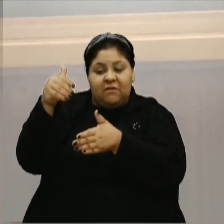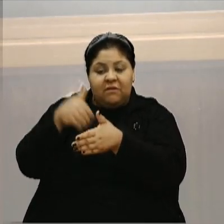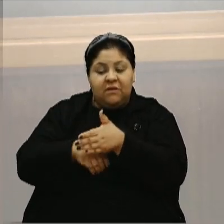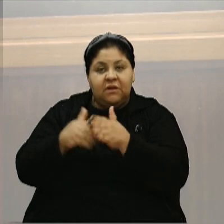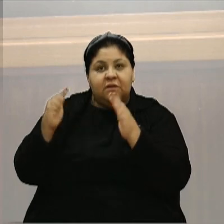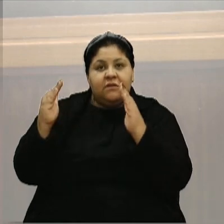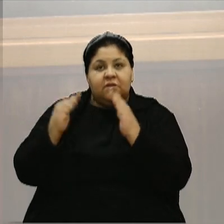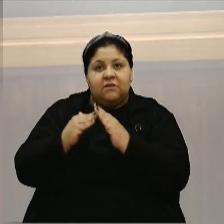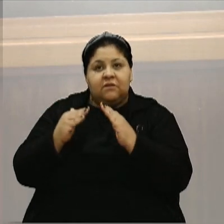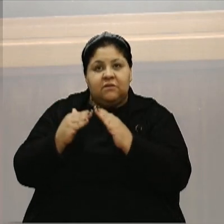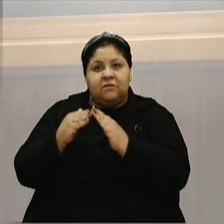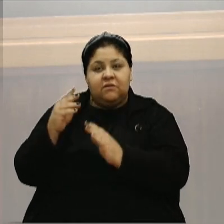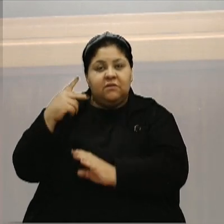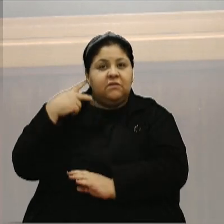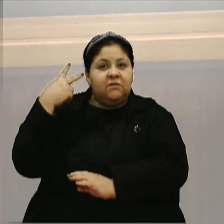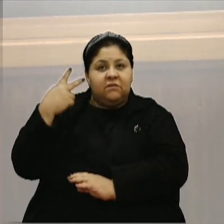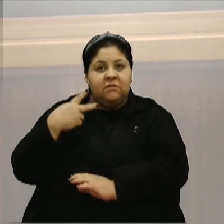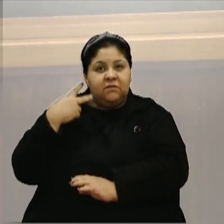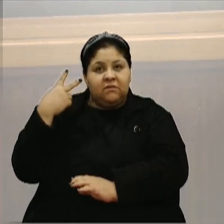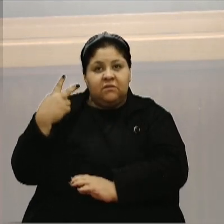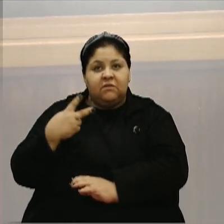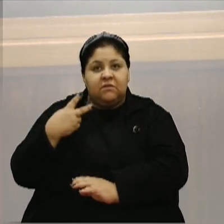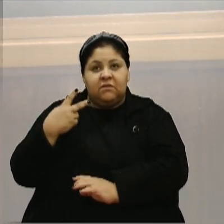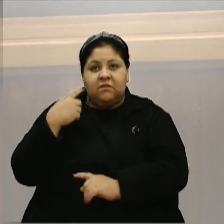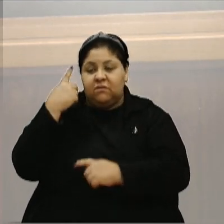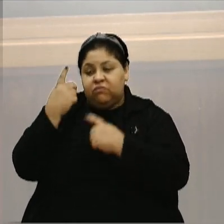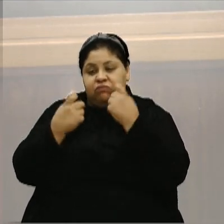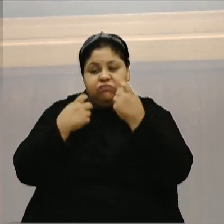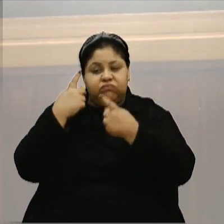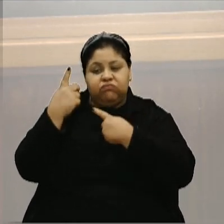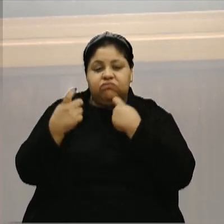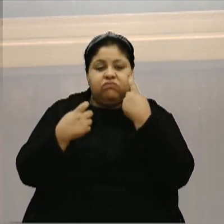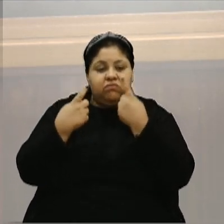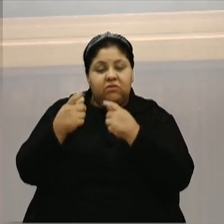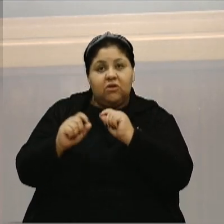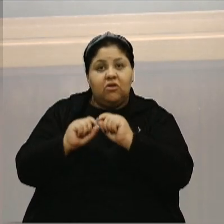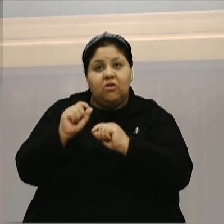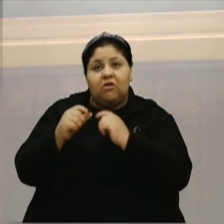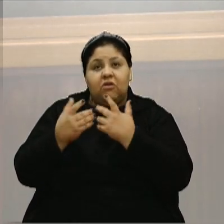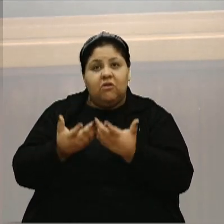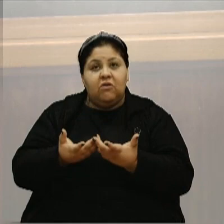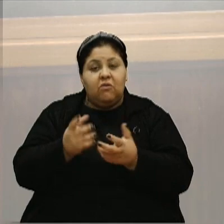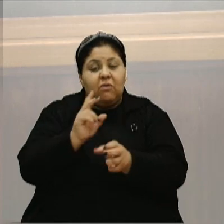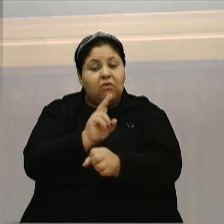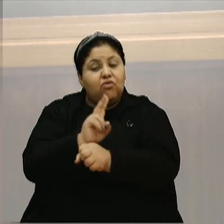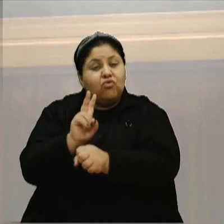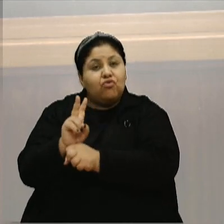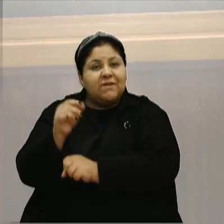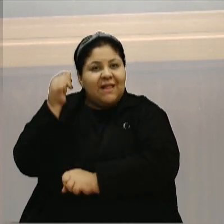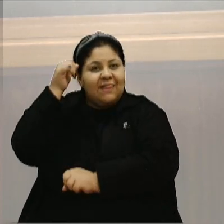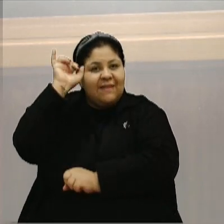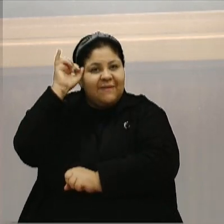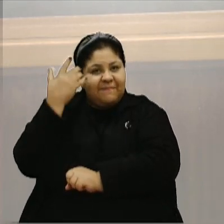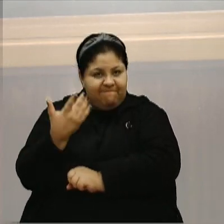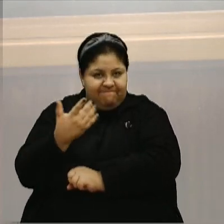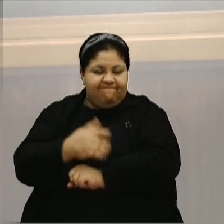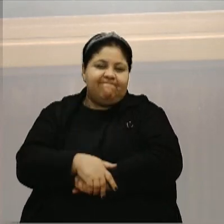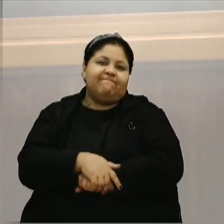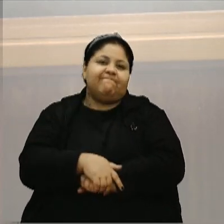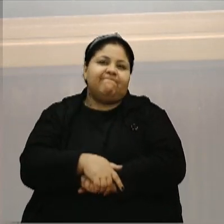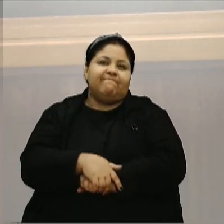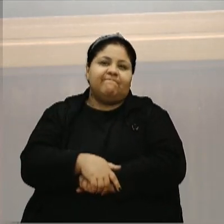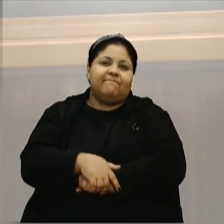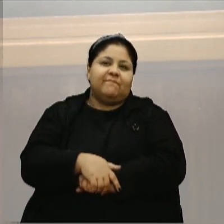casa, os vereadores estão preocupados com a questão da prevenção. Então, que a